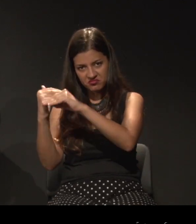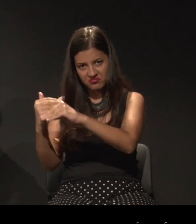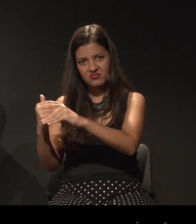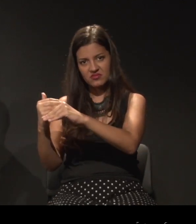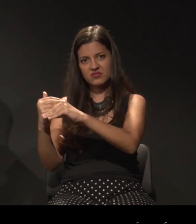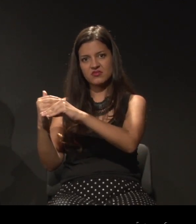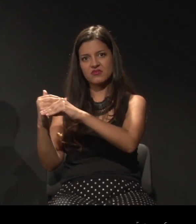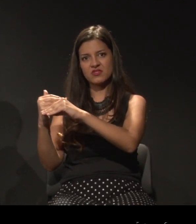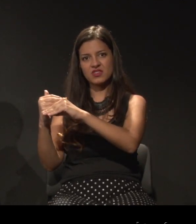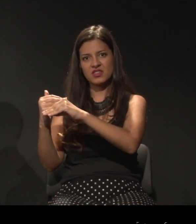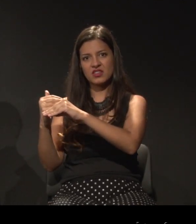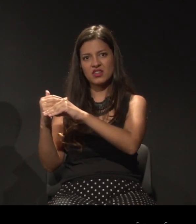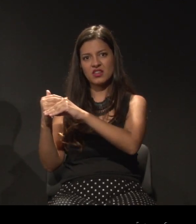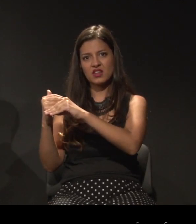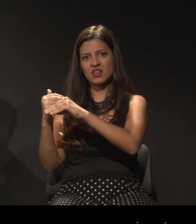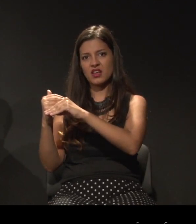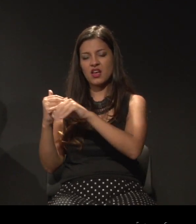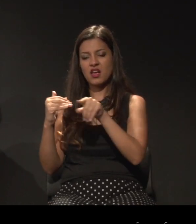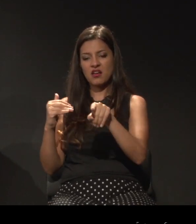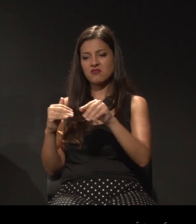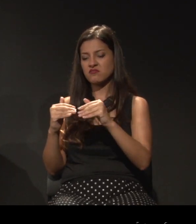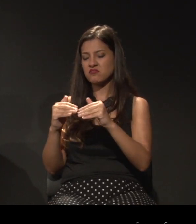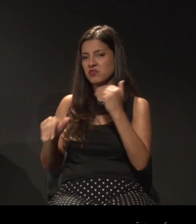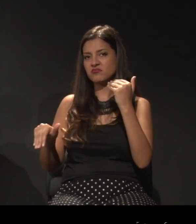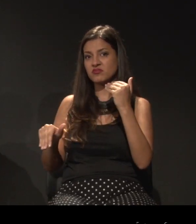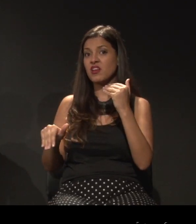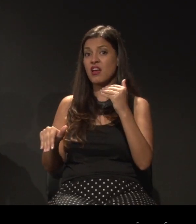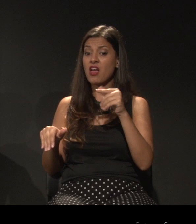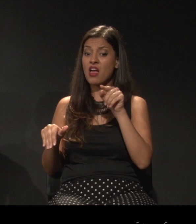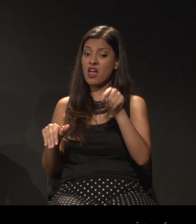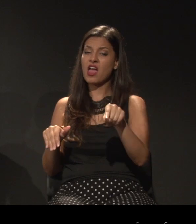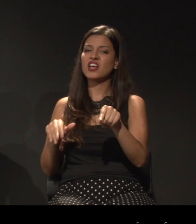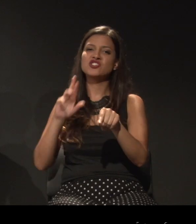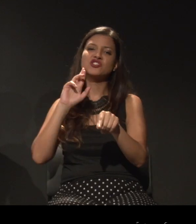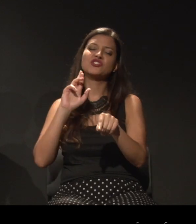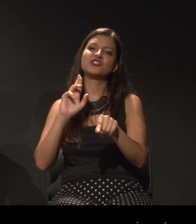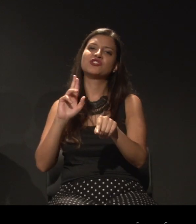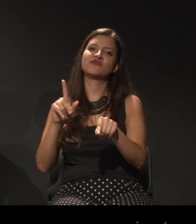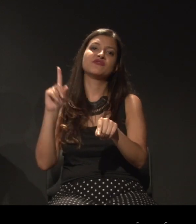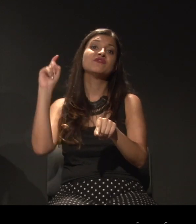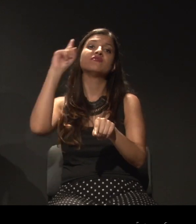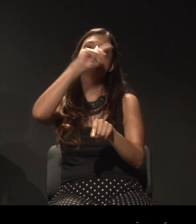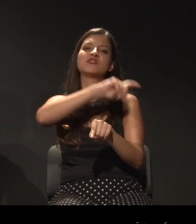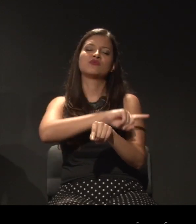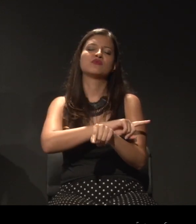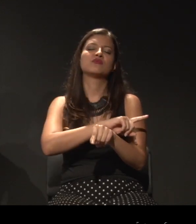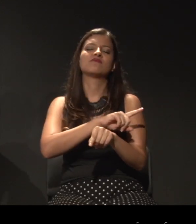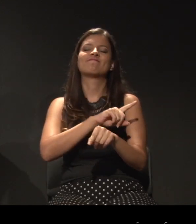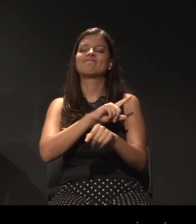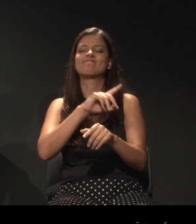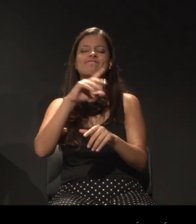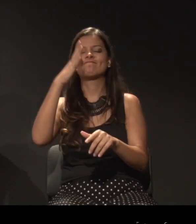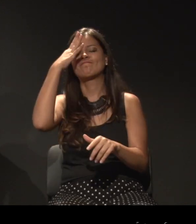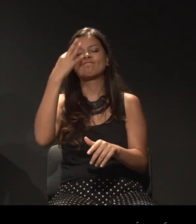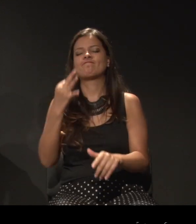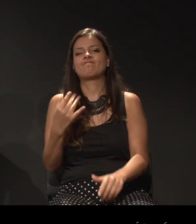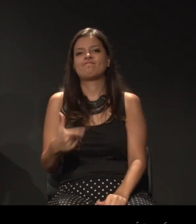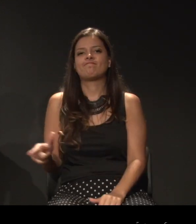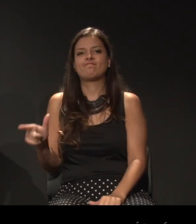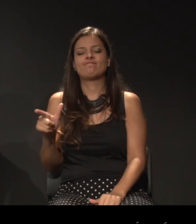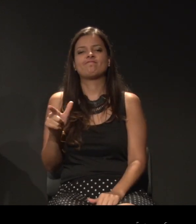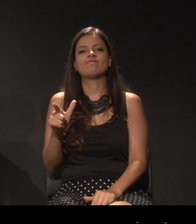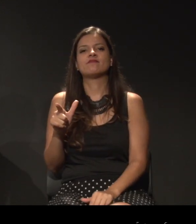é mais difícil a compreensão. Eu tenho sempre um aprocho muito grande